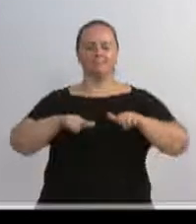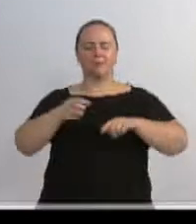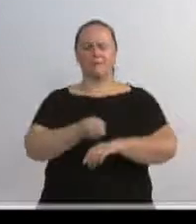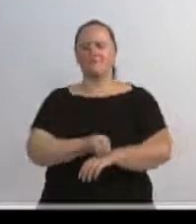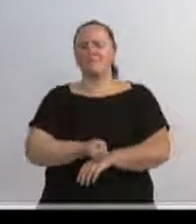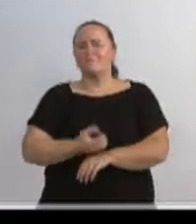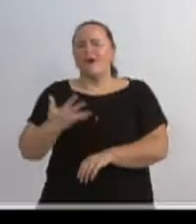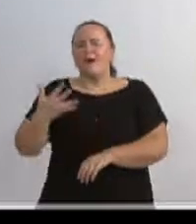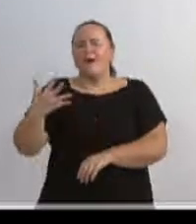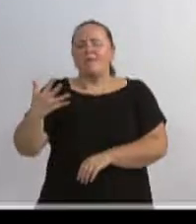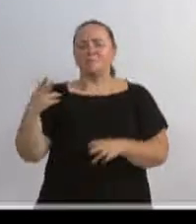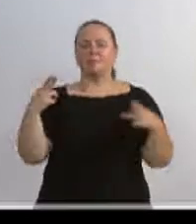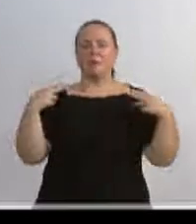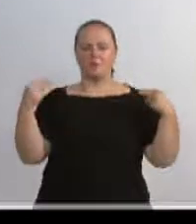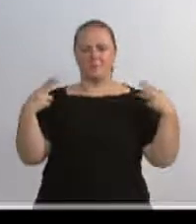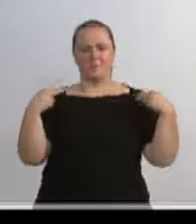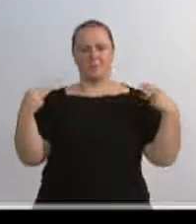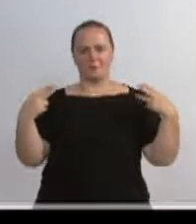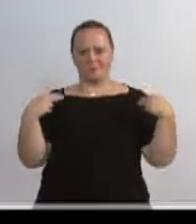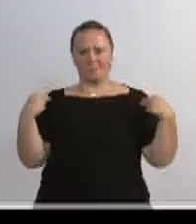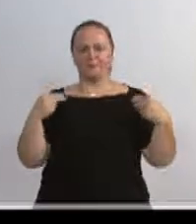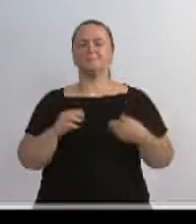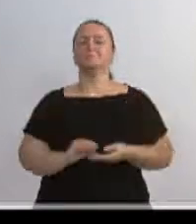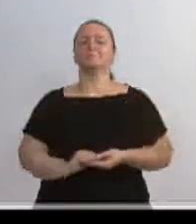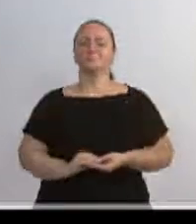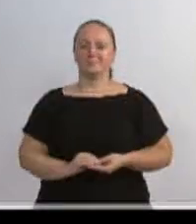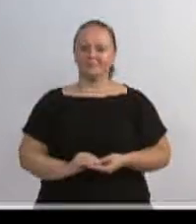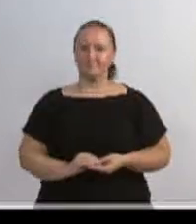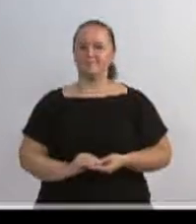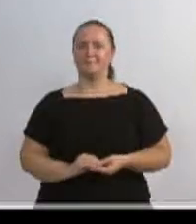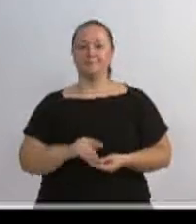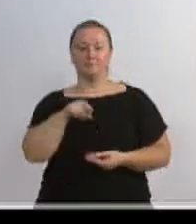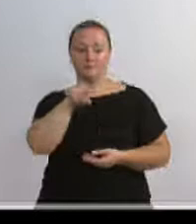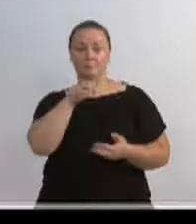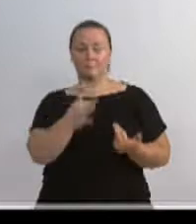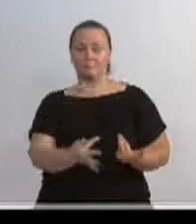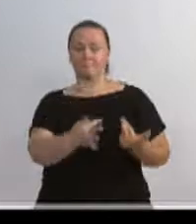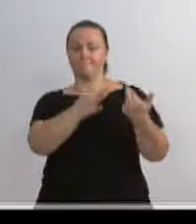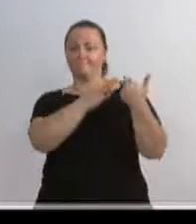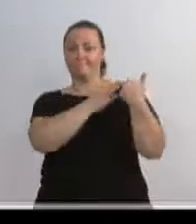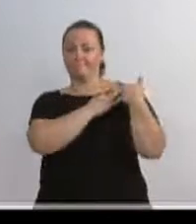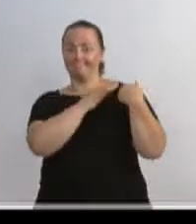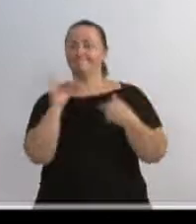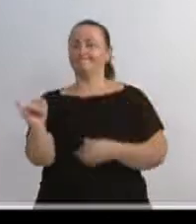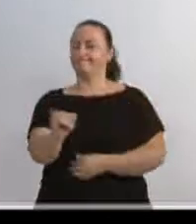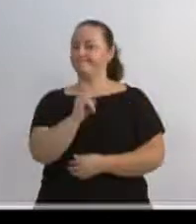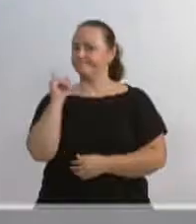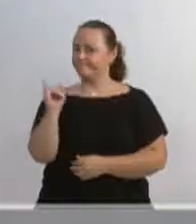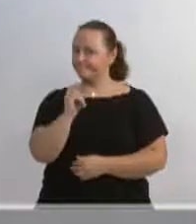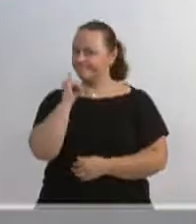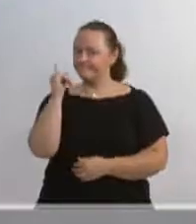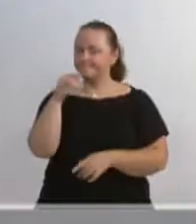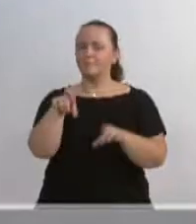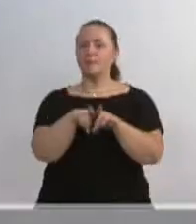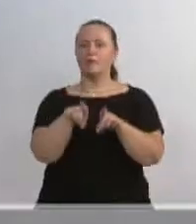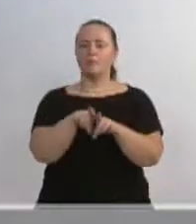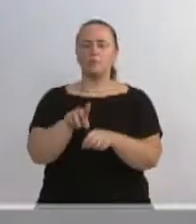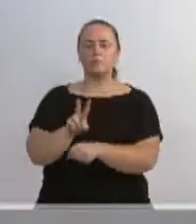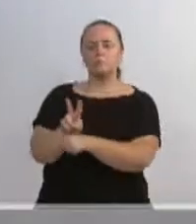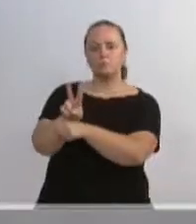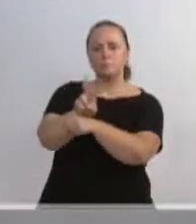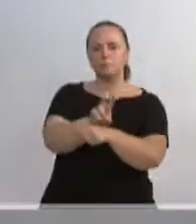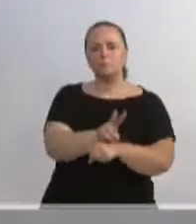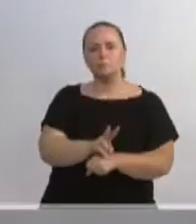de pilotos, o Aeroclube, que tem uma função muito importante também de guardião do